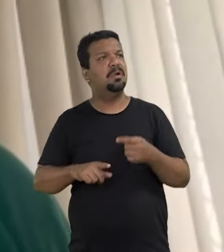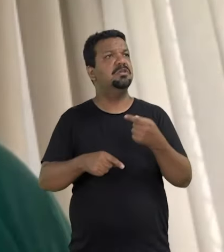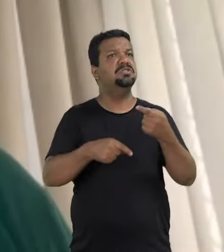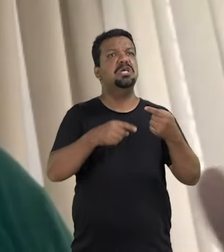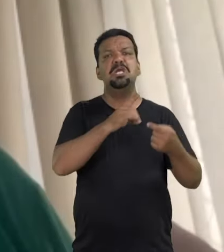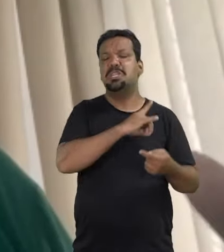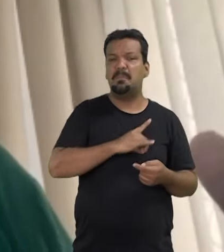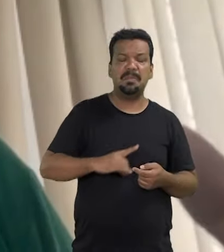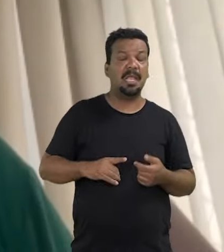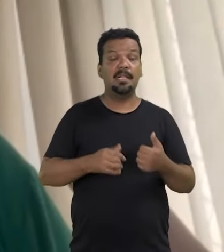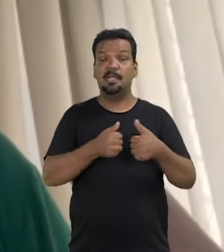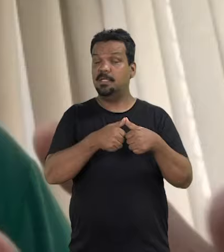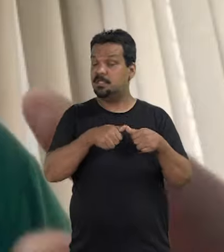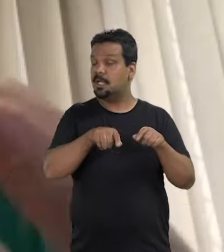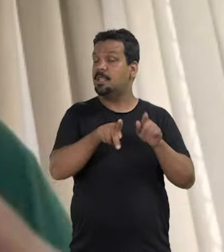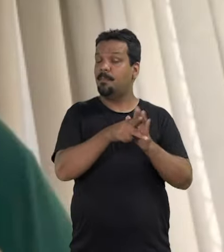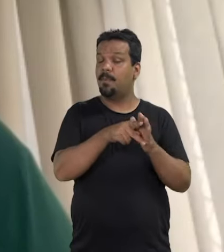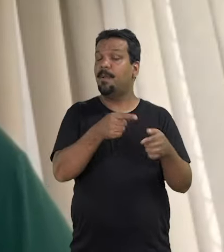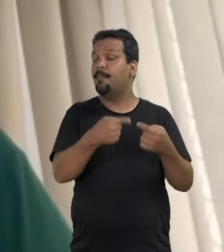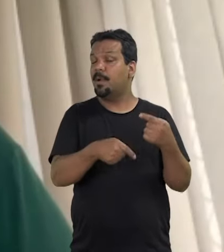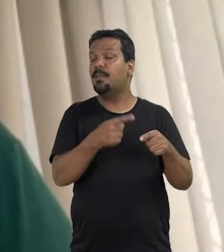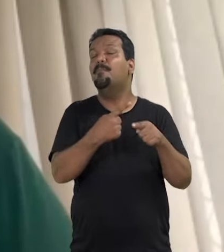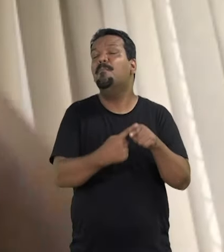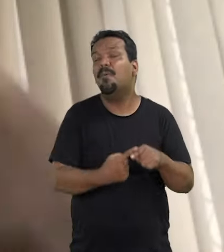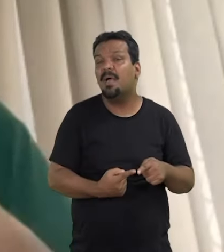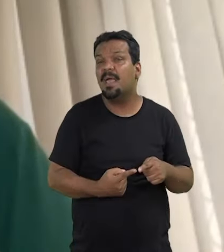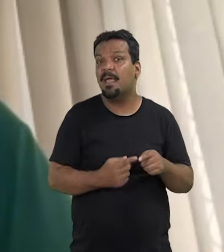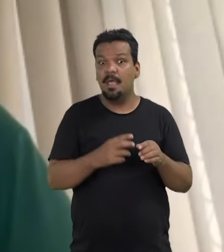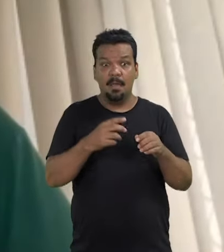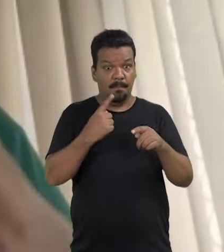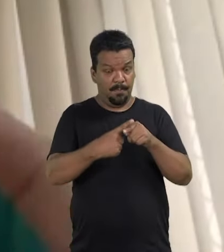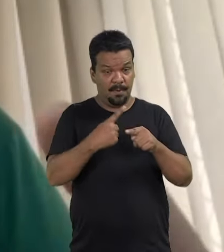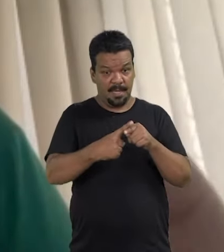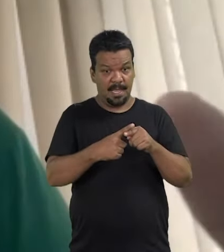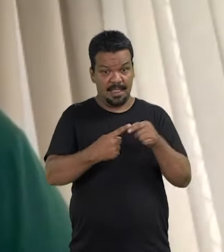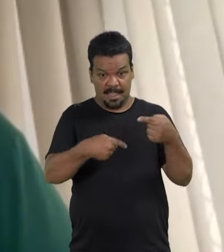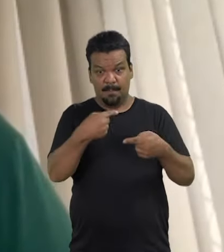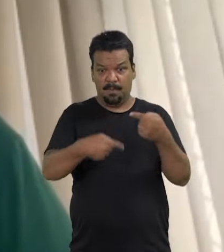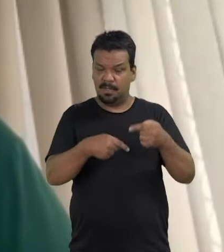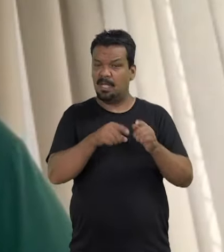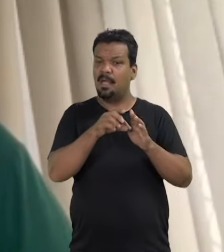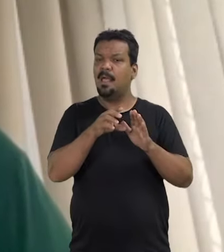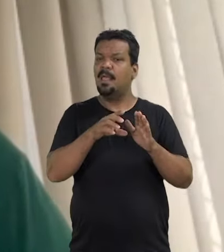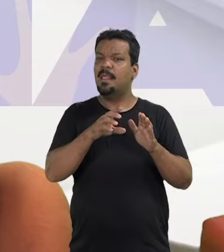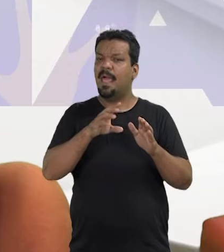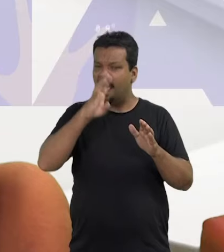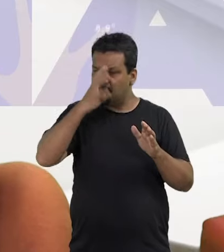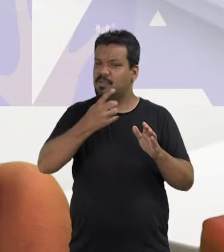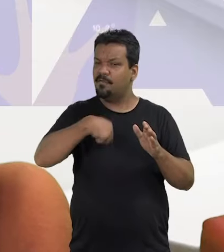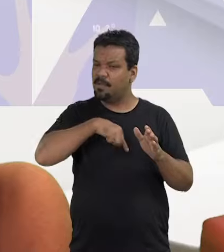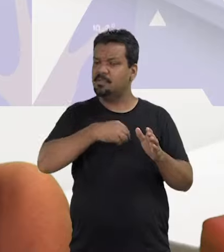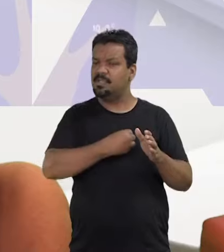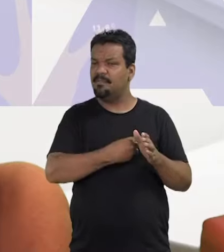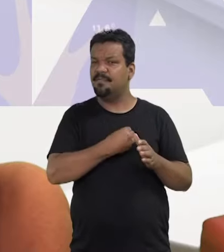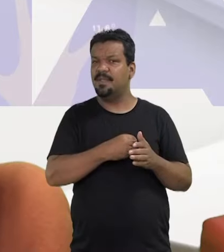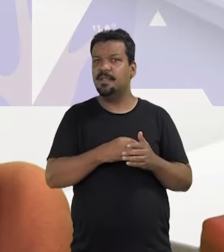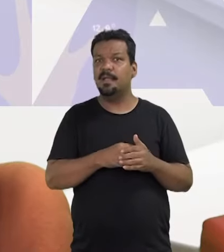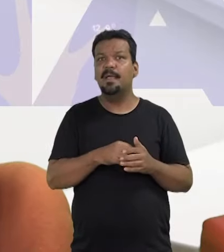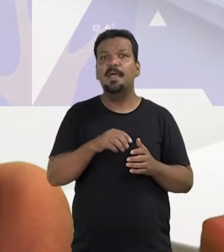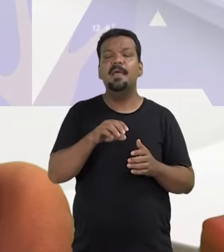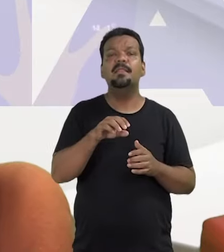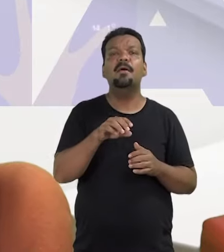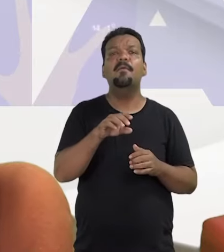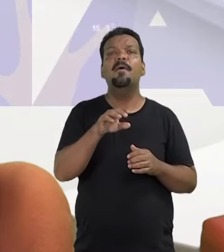deputadas, estarem na política. Por quê? Porque é na política que se define a nossa vida. A senadora Tereza